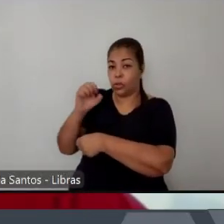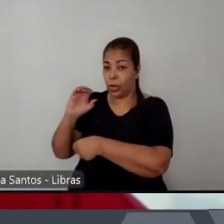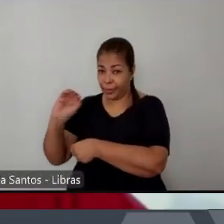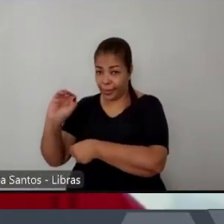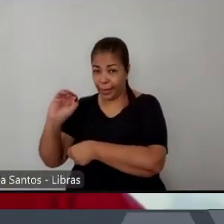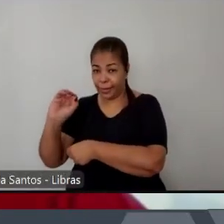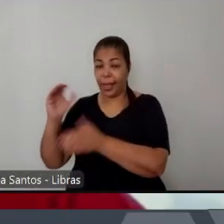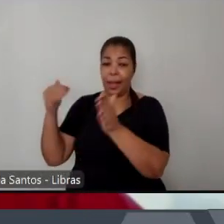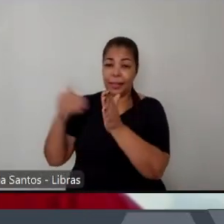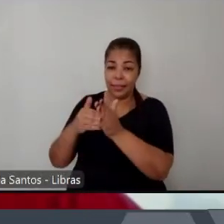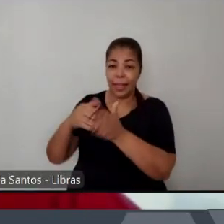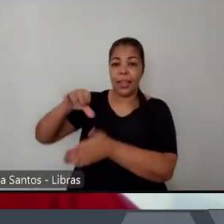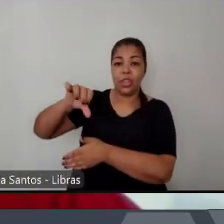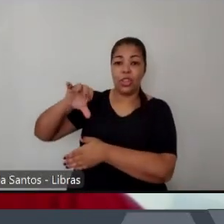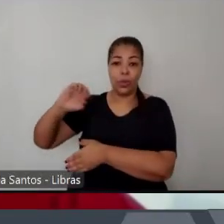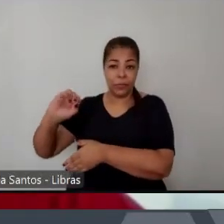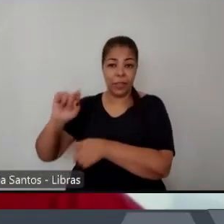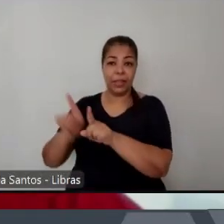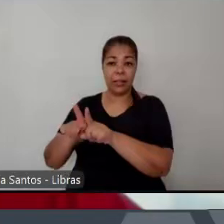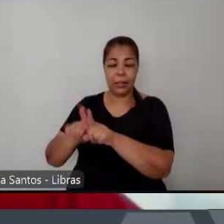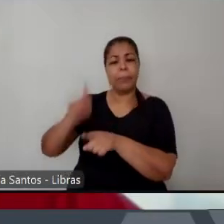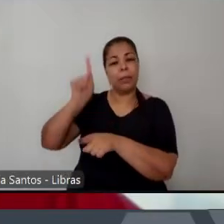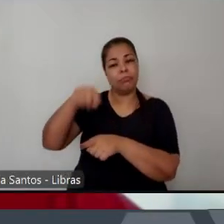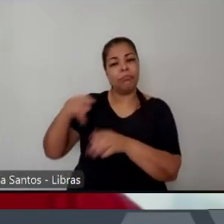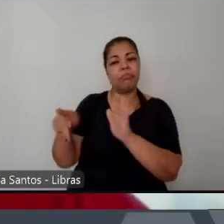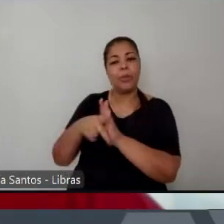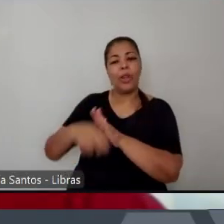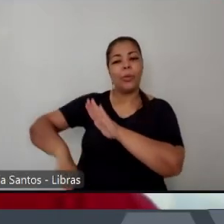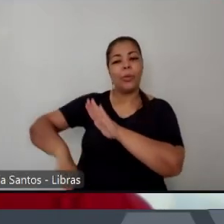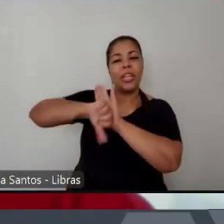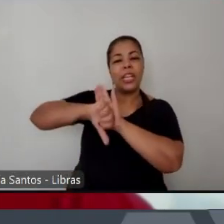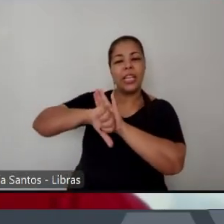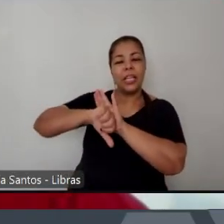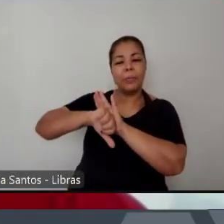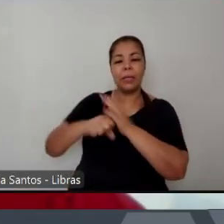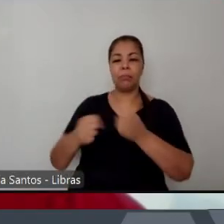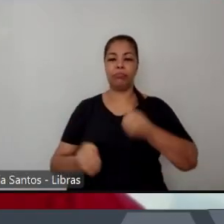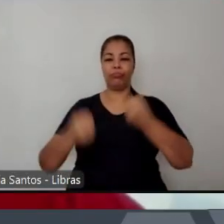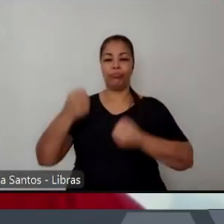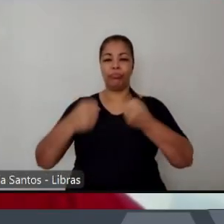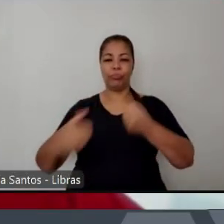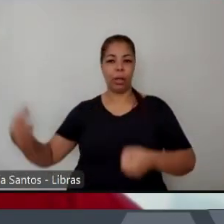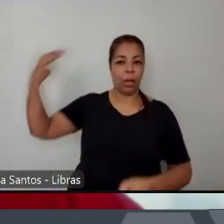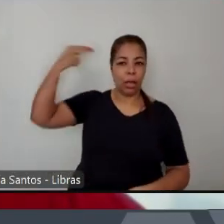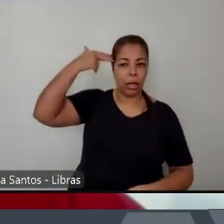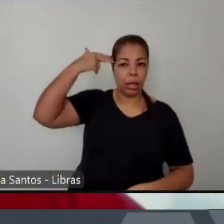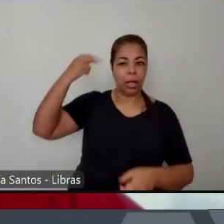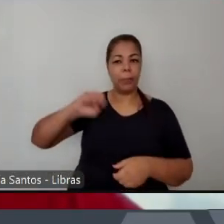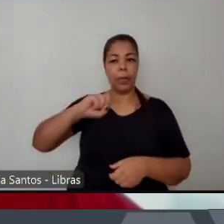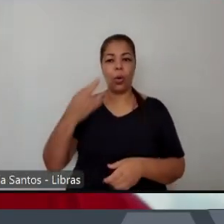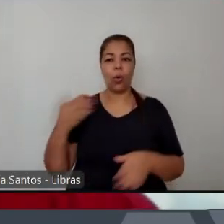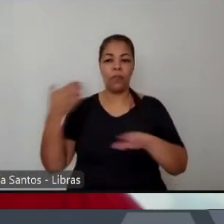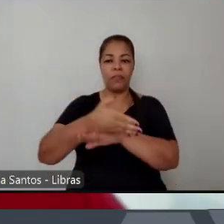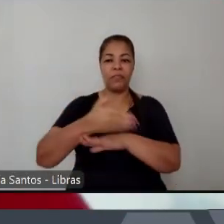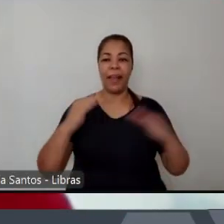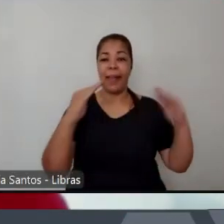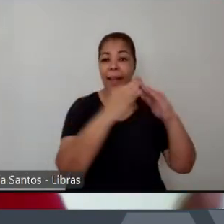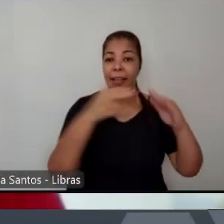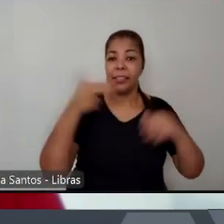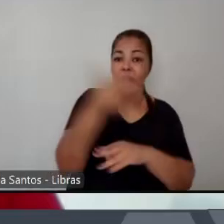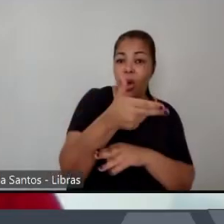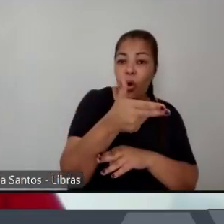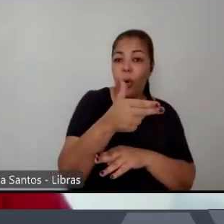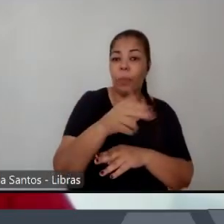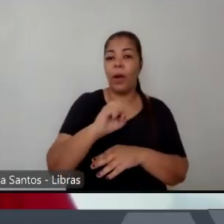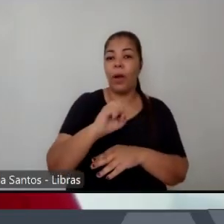que de repente te assaltam no carro ou que roubam casa ou que roubam na rua e é um